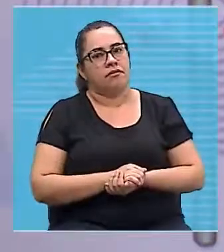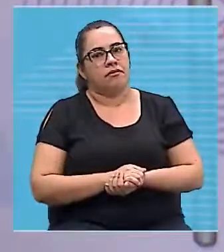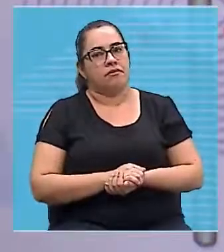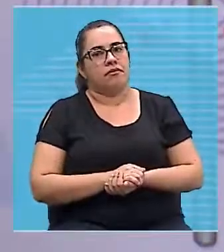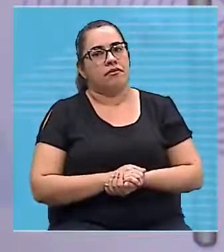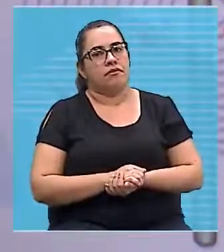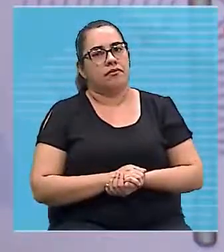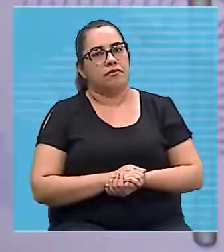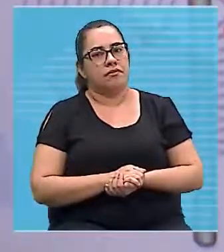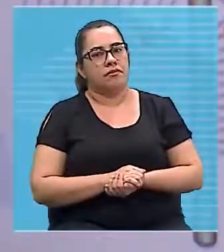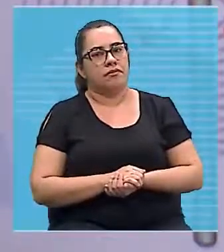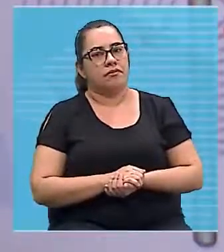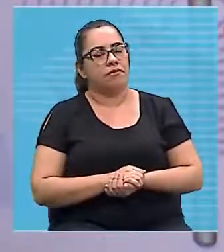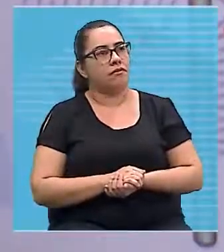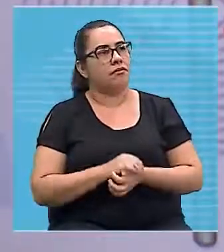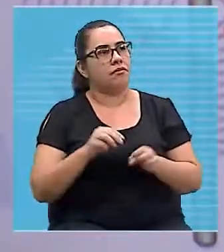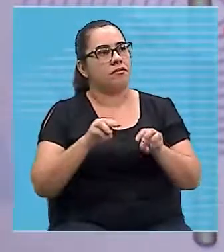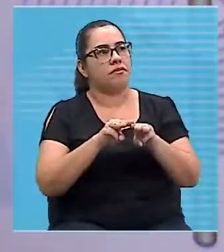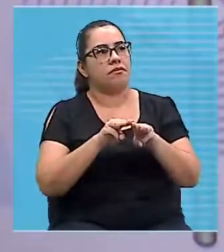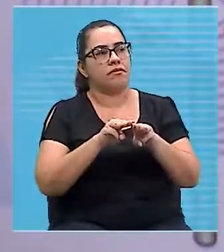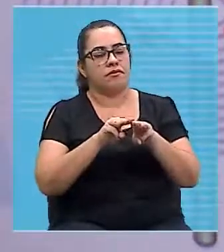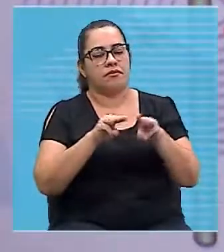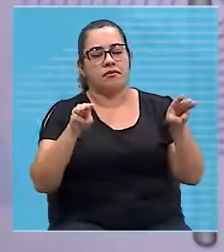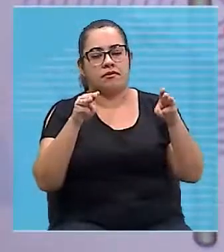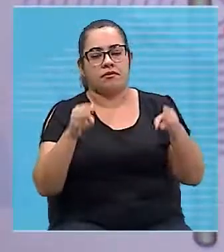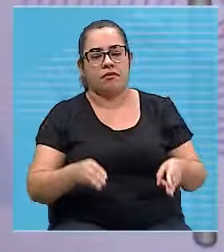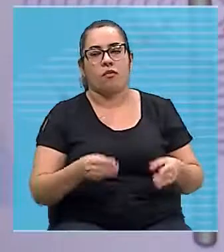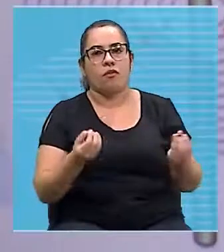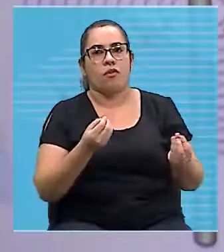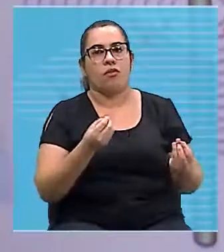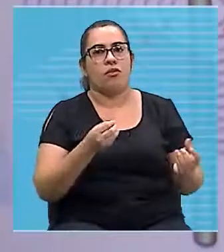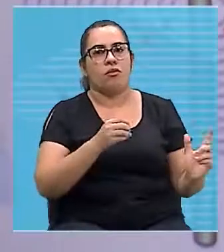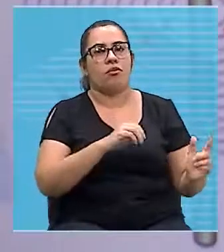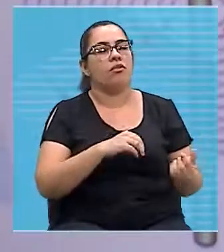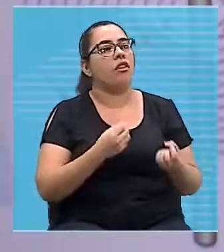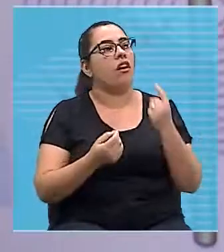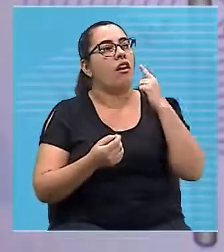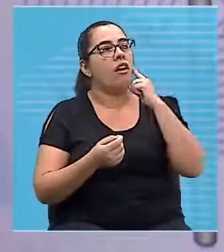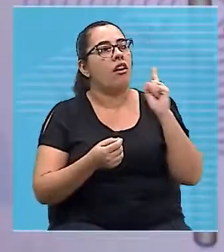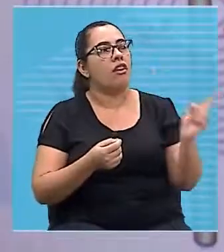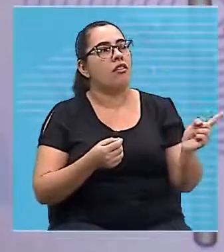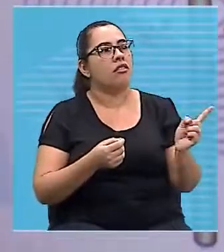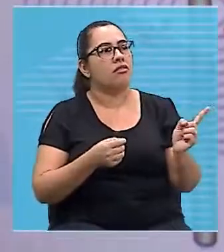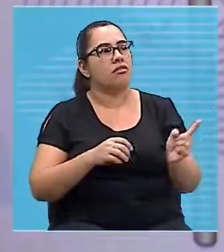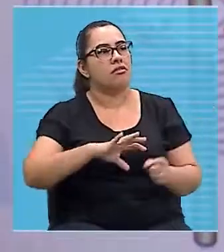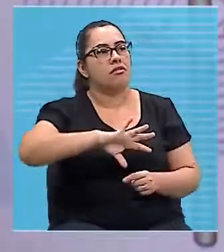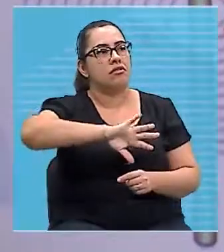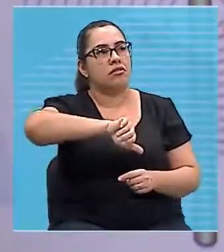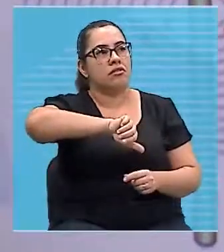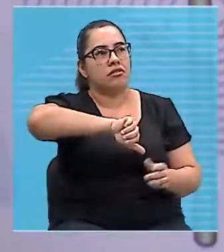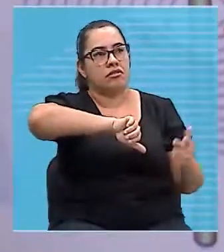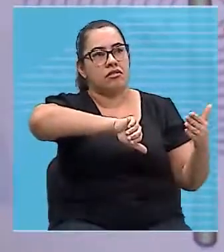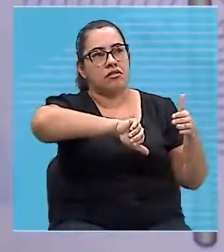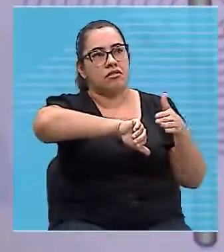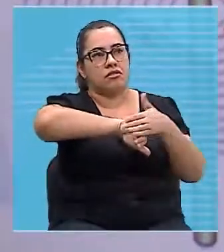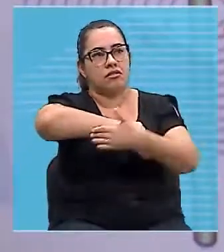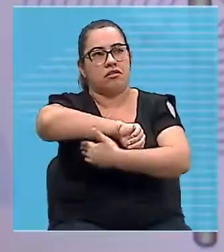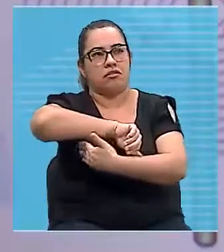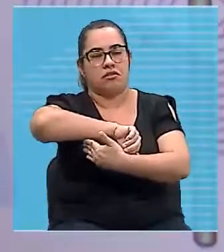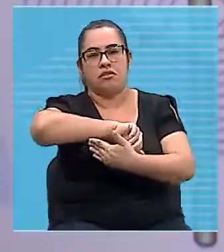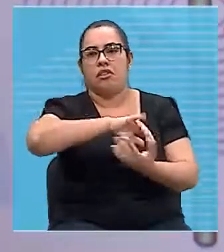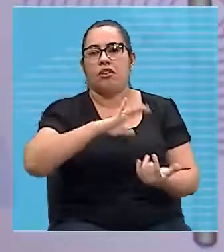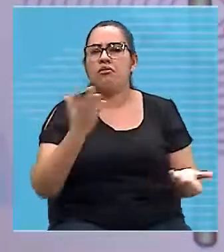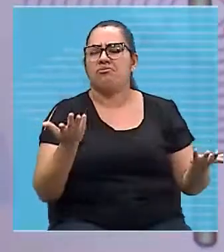E agora o meu campo vai sair. Eu tento agarrar o fio e a minha mão,